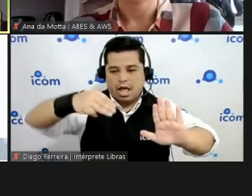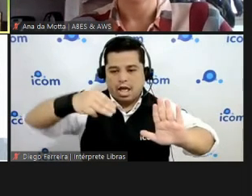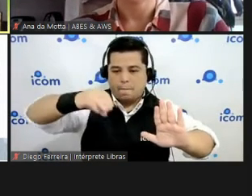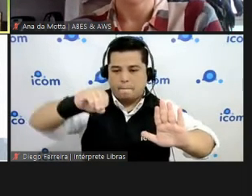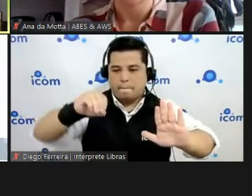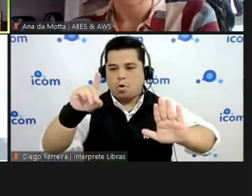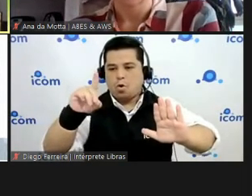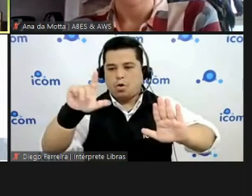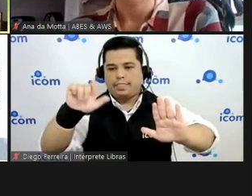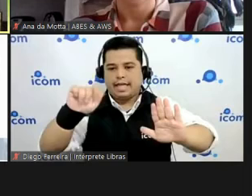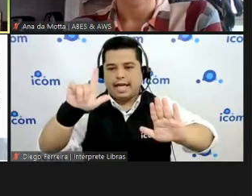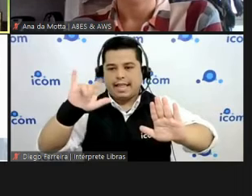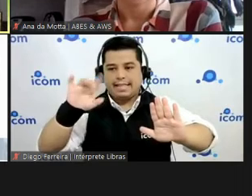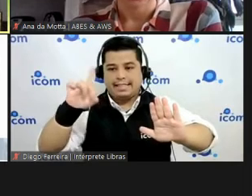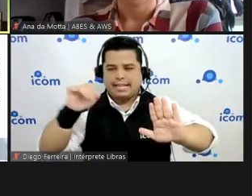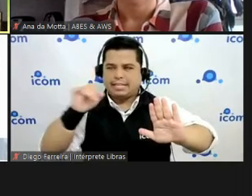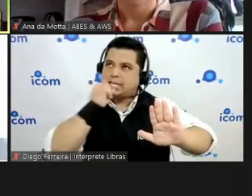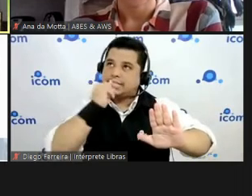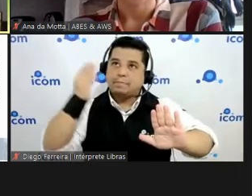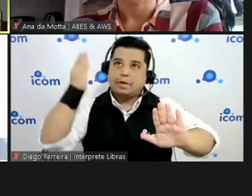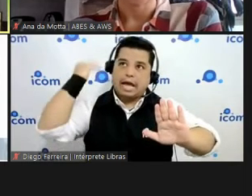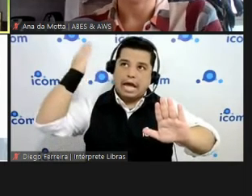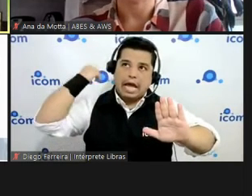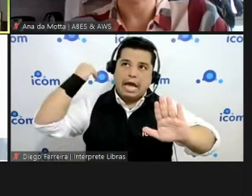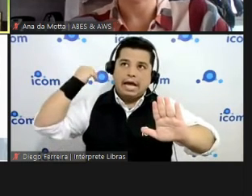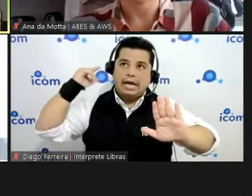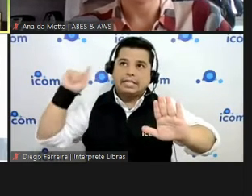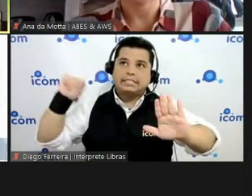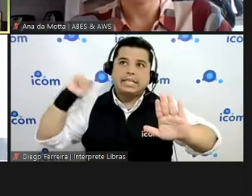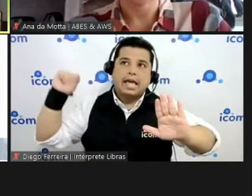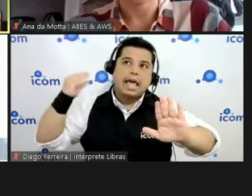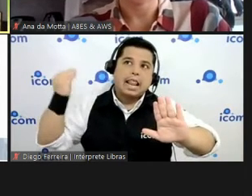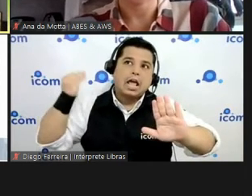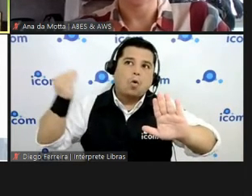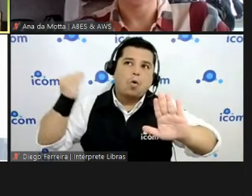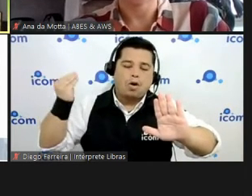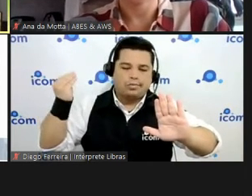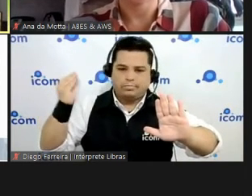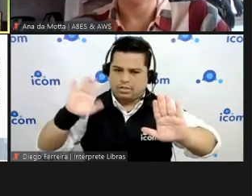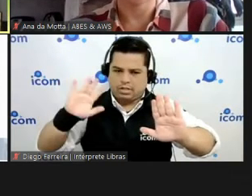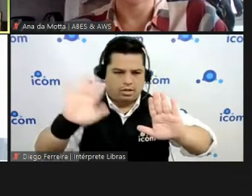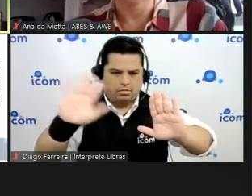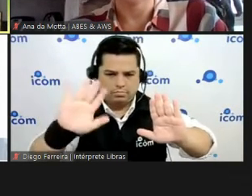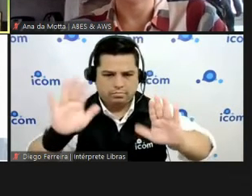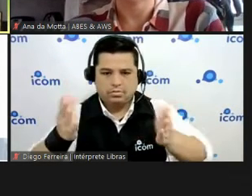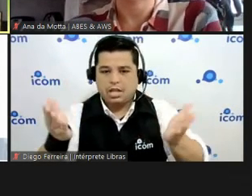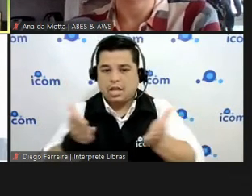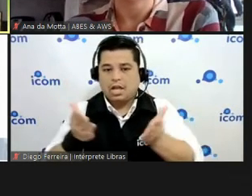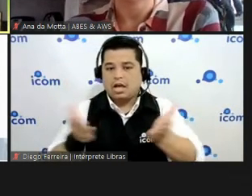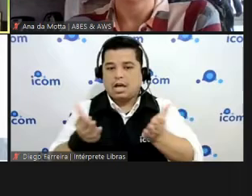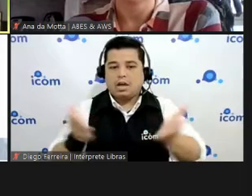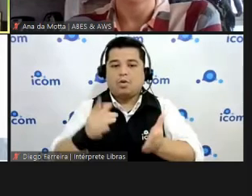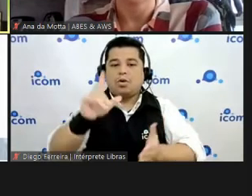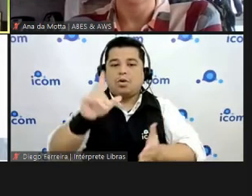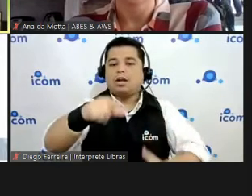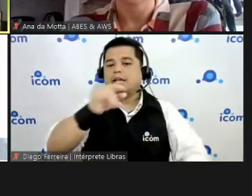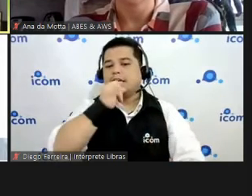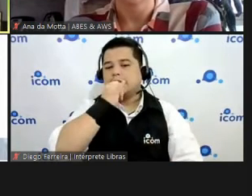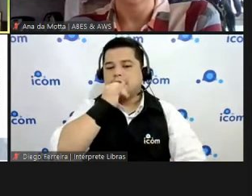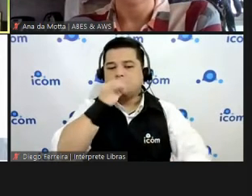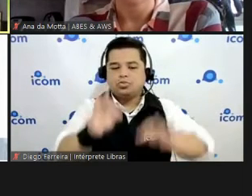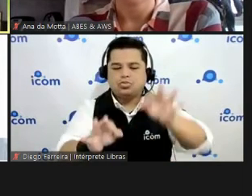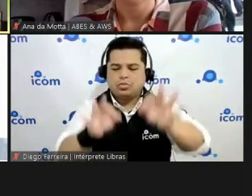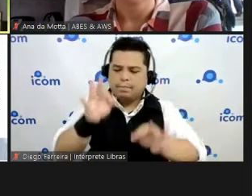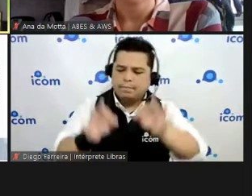feito antes né? a gente escolhia a modalidade agora não agora eu escolho qual é o critério de julgamento de novo é